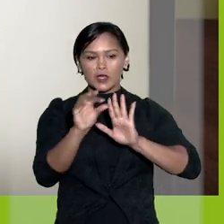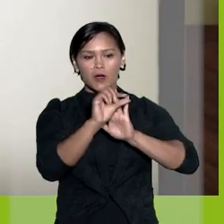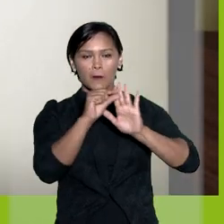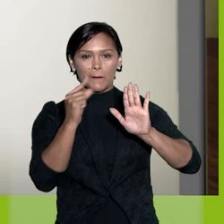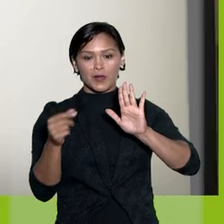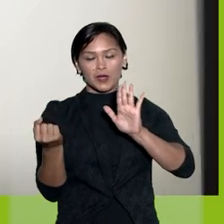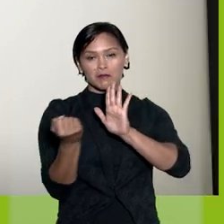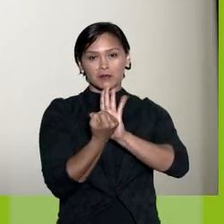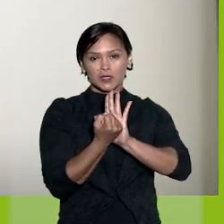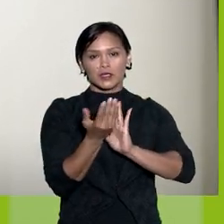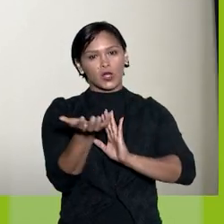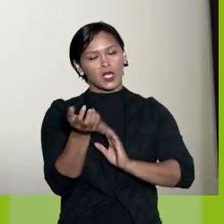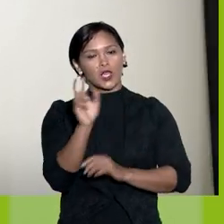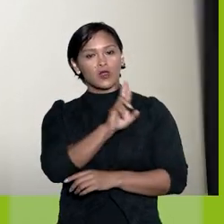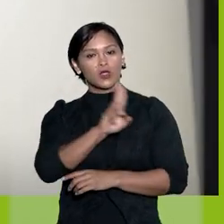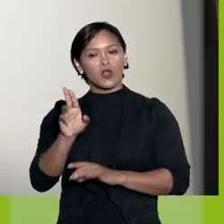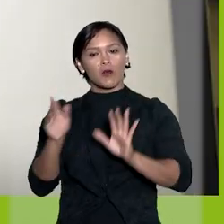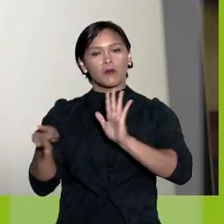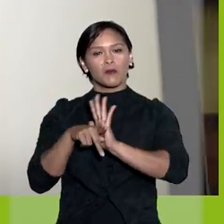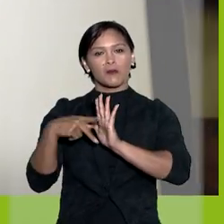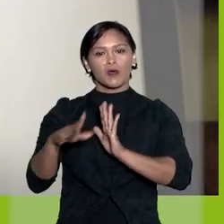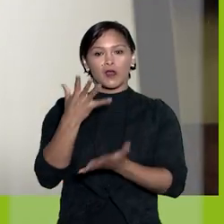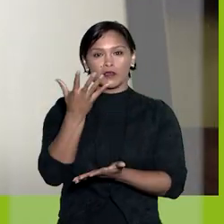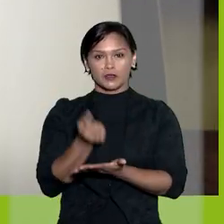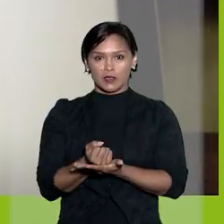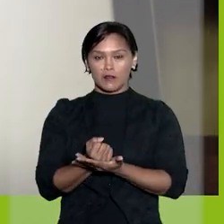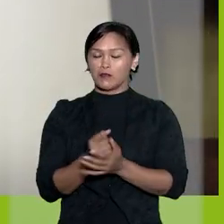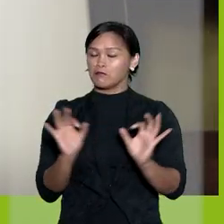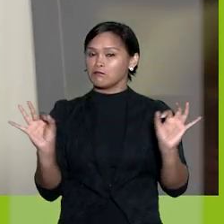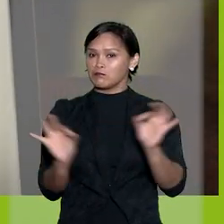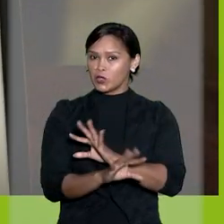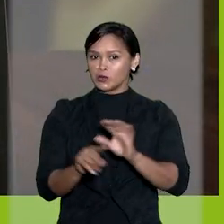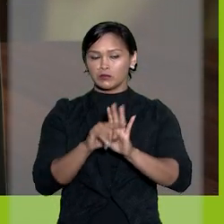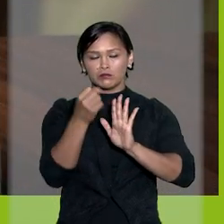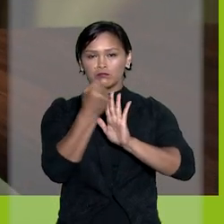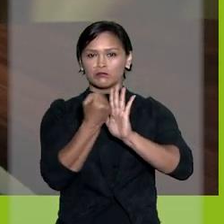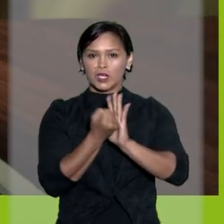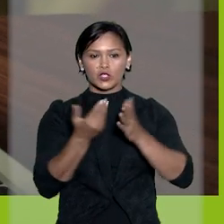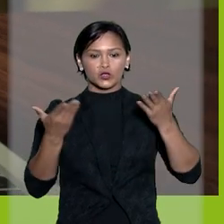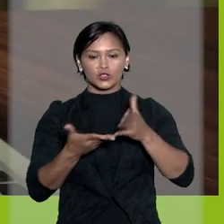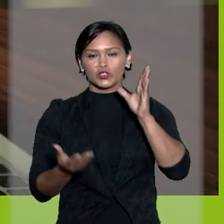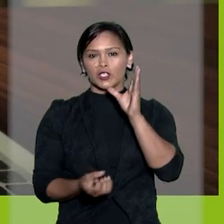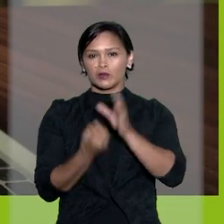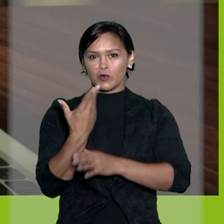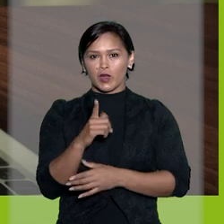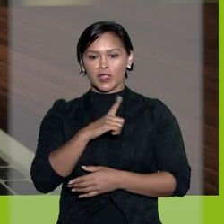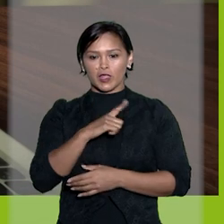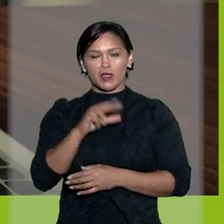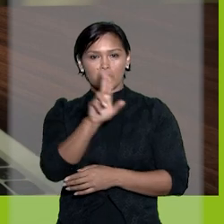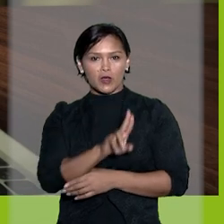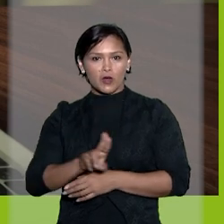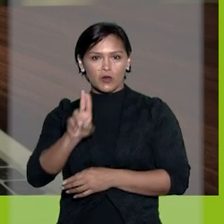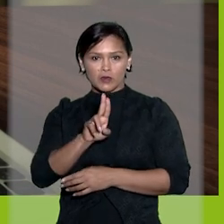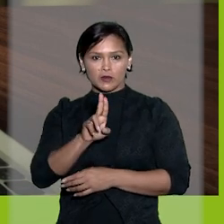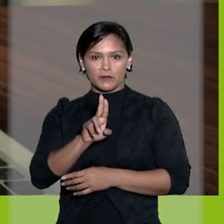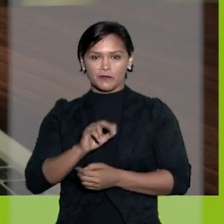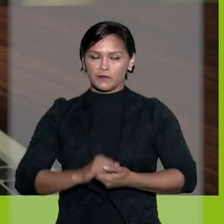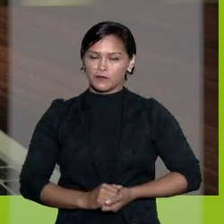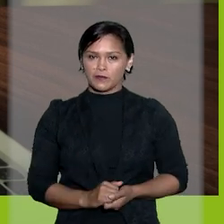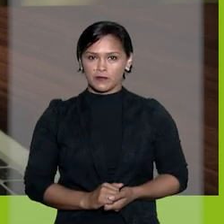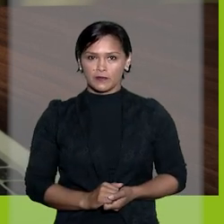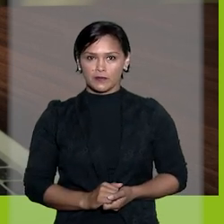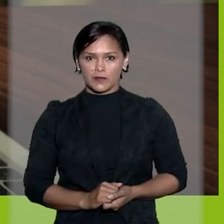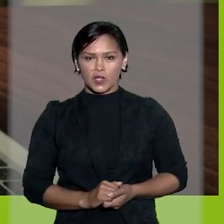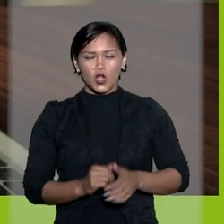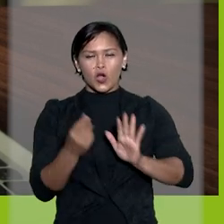descrição para a etiqueta caso queira nomeá-la e salve. Pronto! O marcador já está disponível para